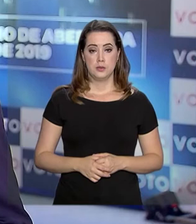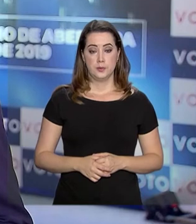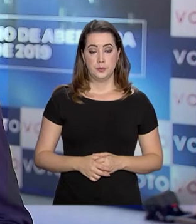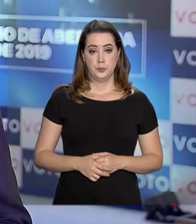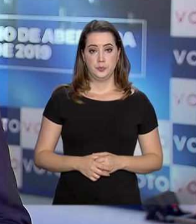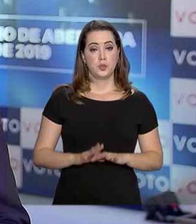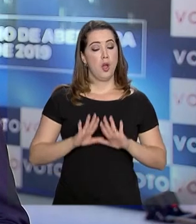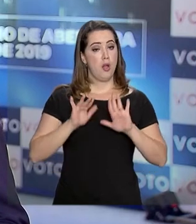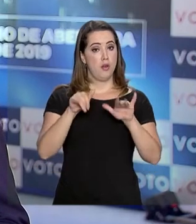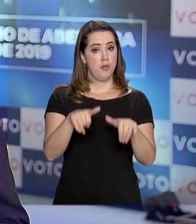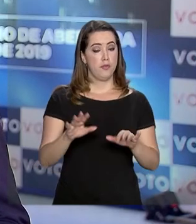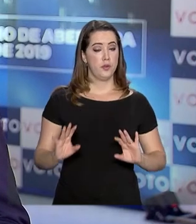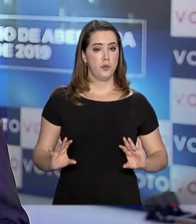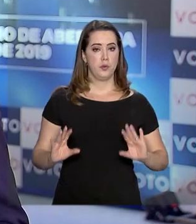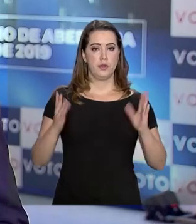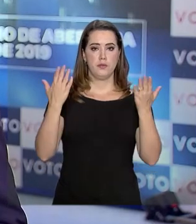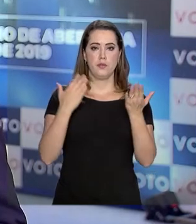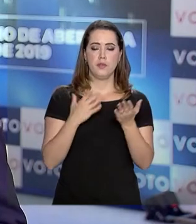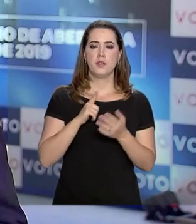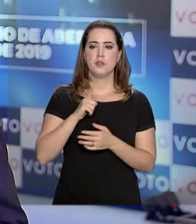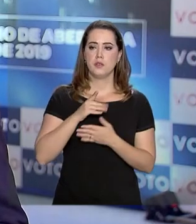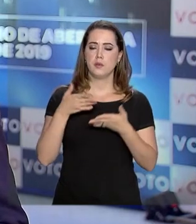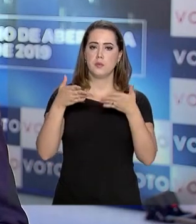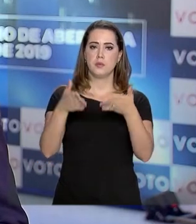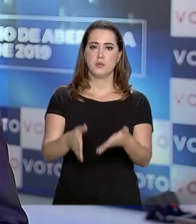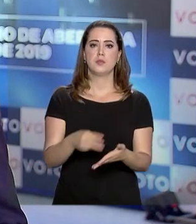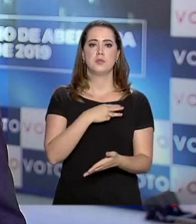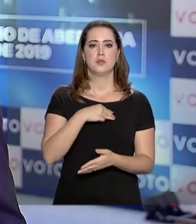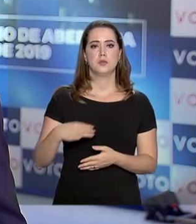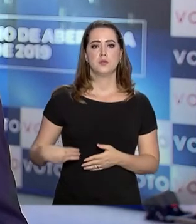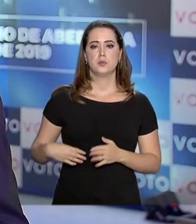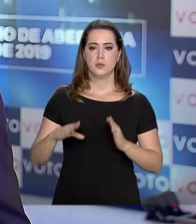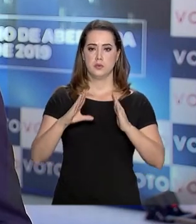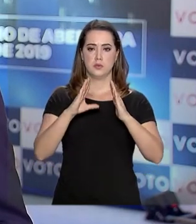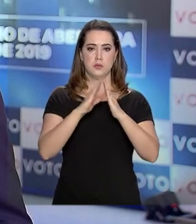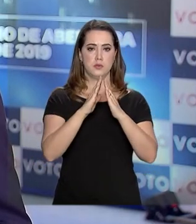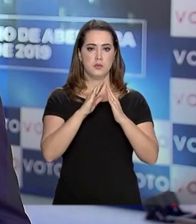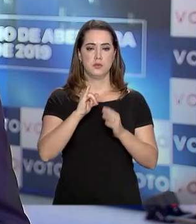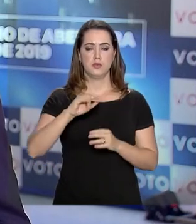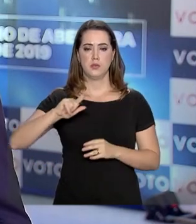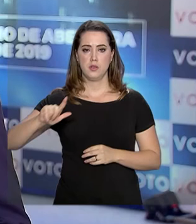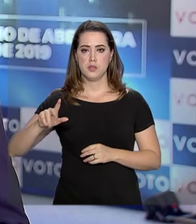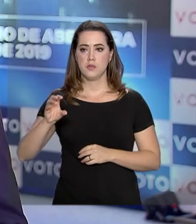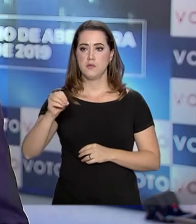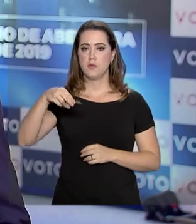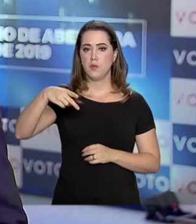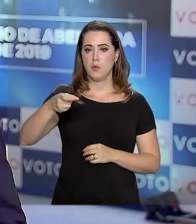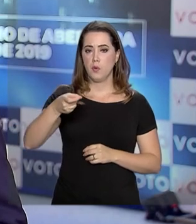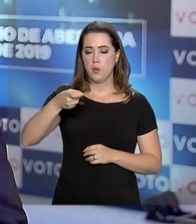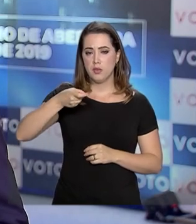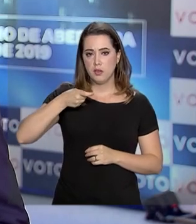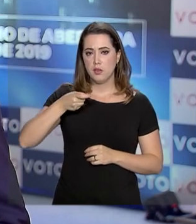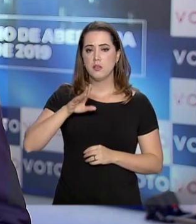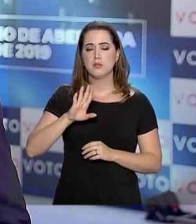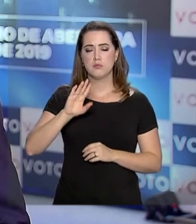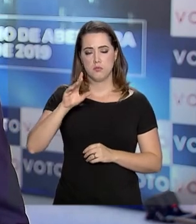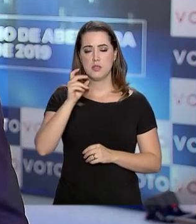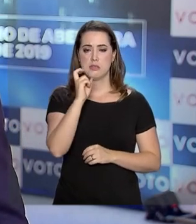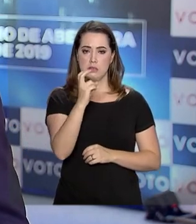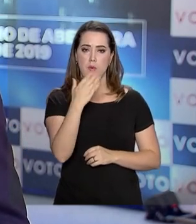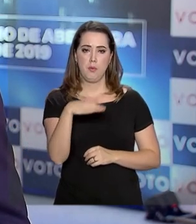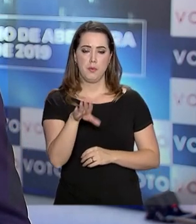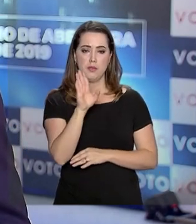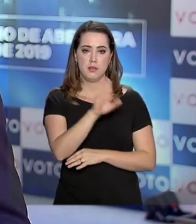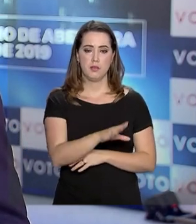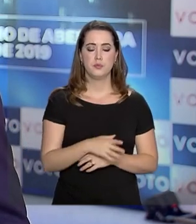O encerramento do evento vai contar com a presença do ministro da Casa Civil, Onyx Lorenzoni, que deve acontecer logo mais às cinco e meia